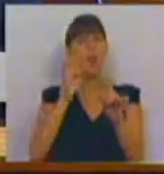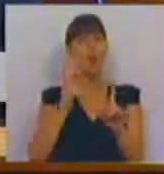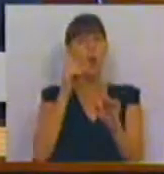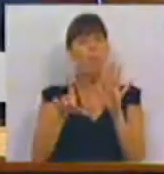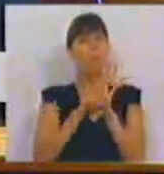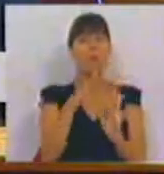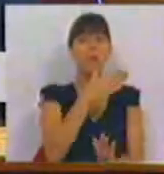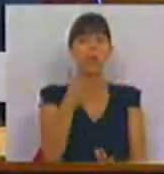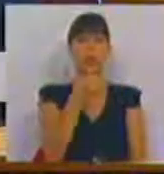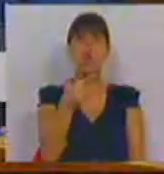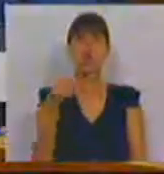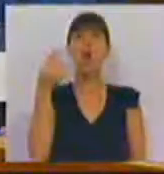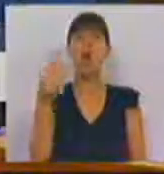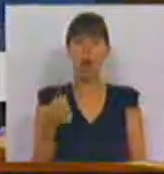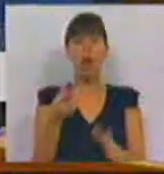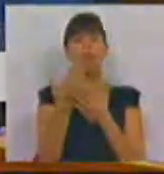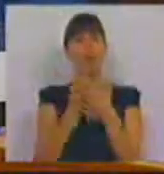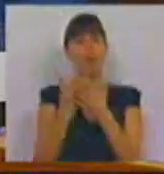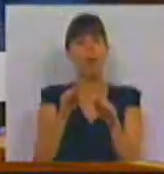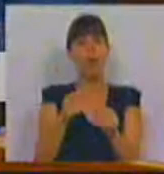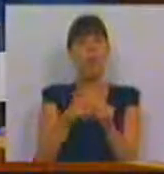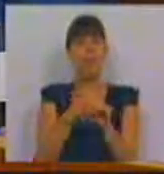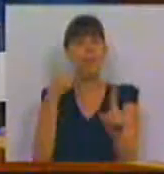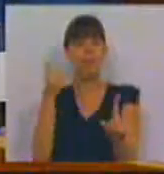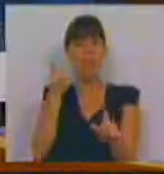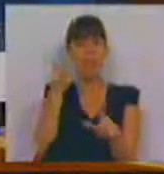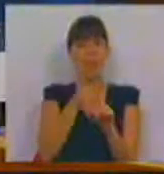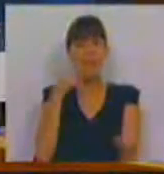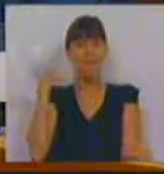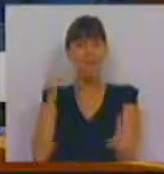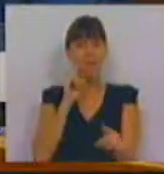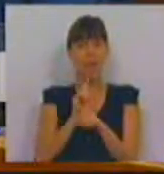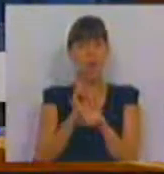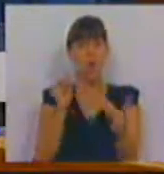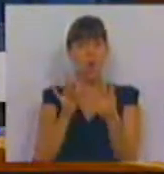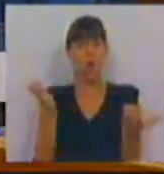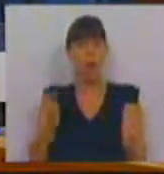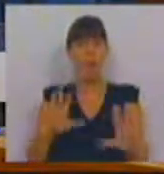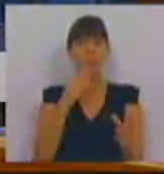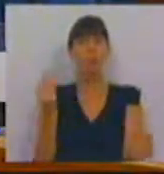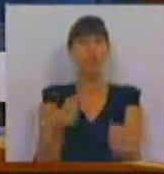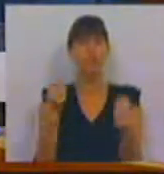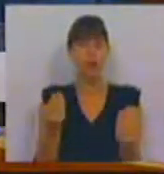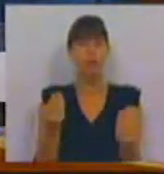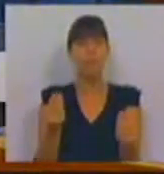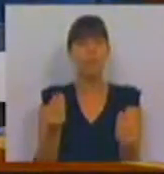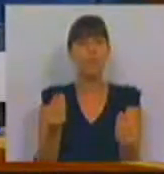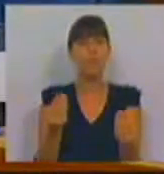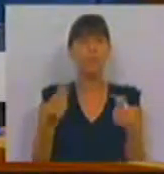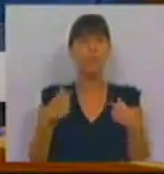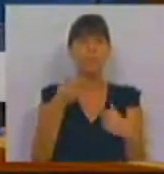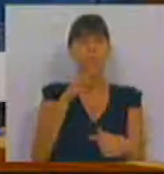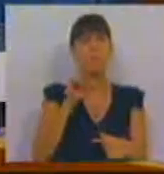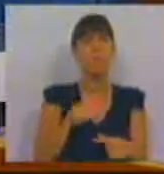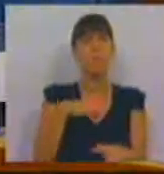há uma lei 111-2009, que trata do afastamento dessas pessoas em relação ao contato com os jovens, que, e o